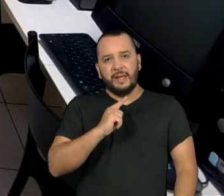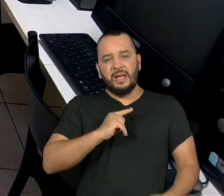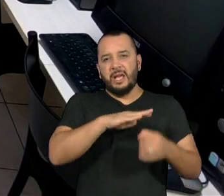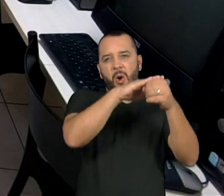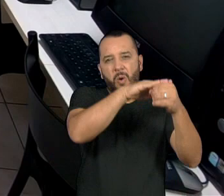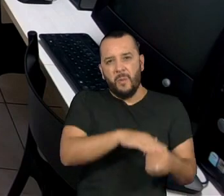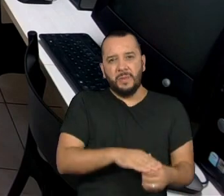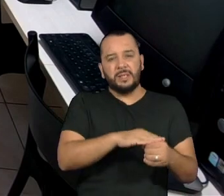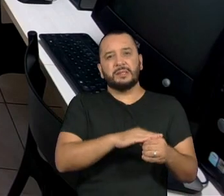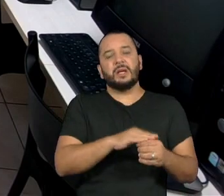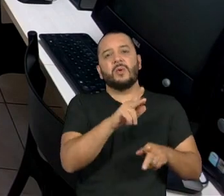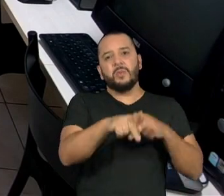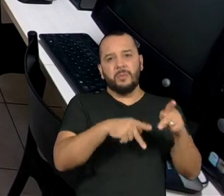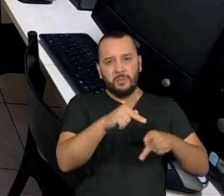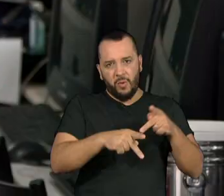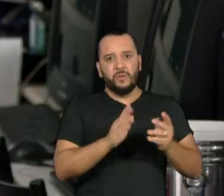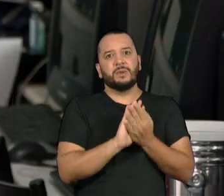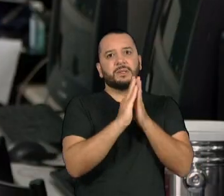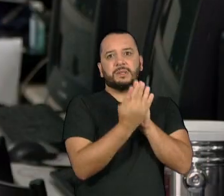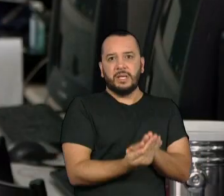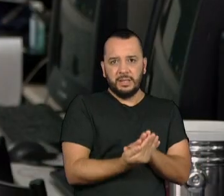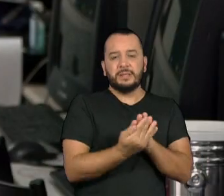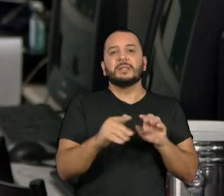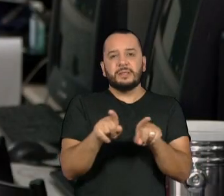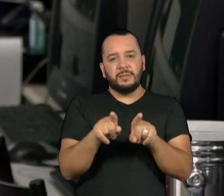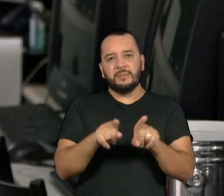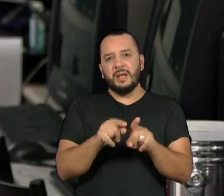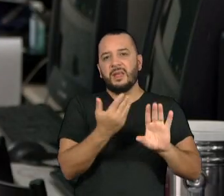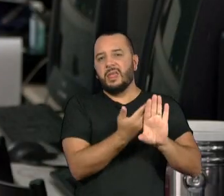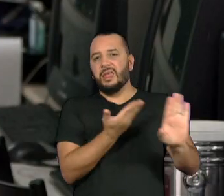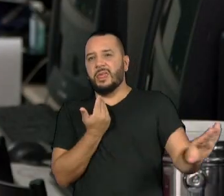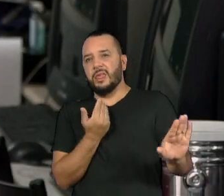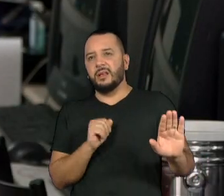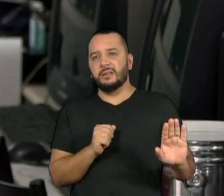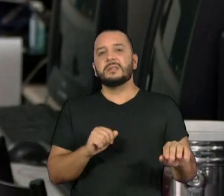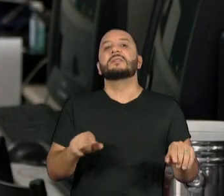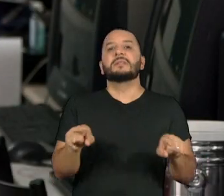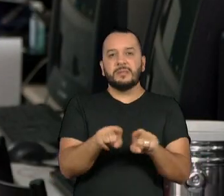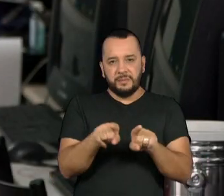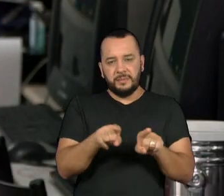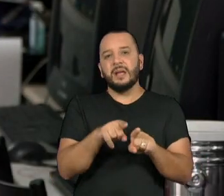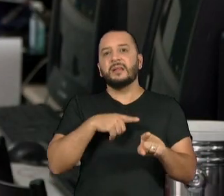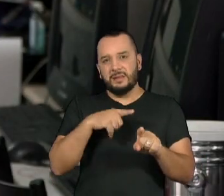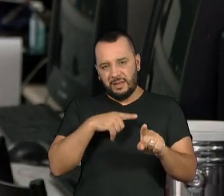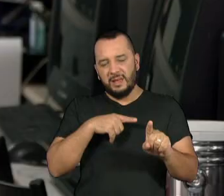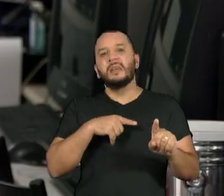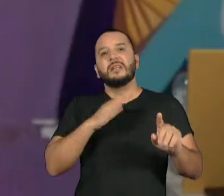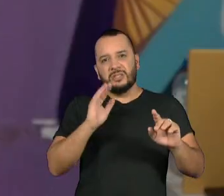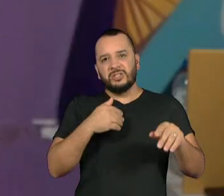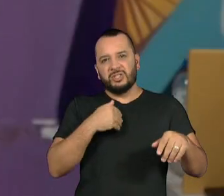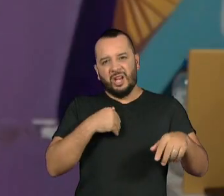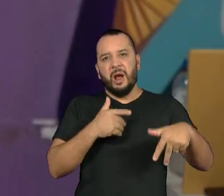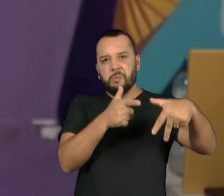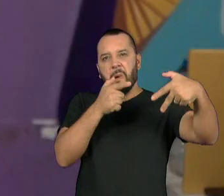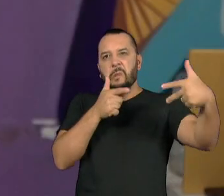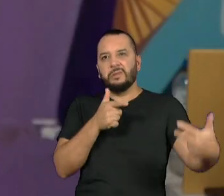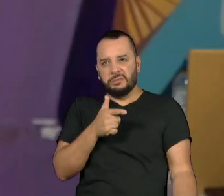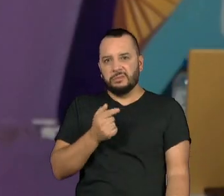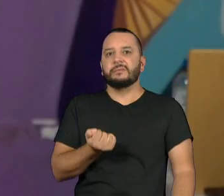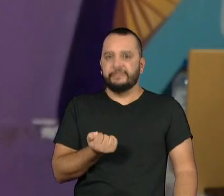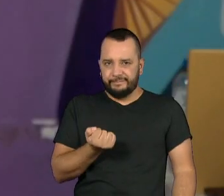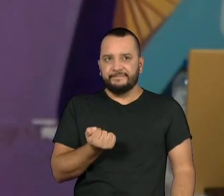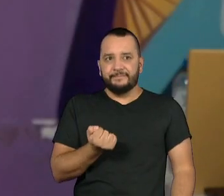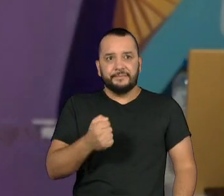gênero, né? Exclusão e até uma perseguição que leva ao assassinato dessas pessoas. Eu já presenciei